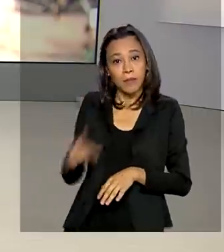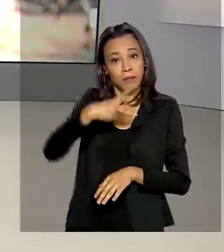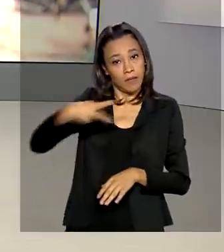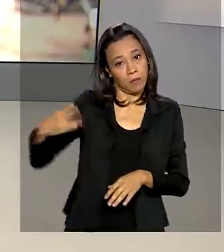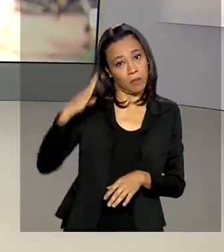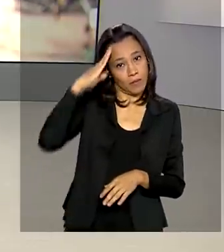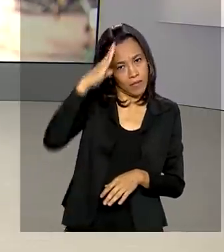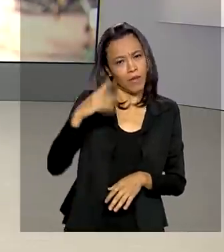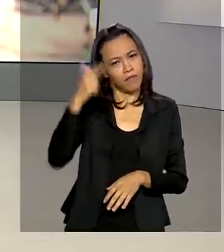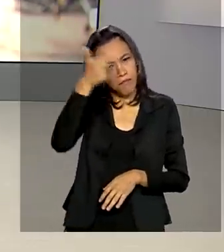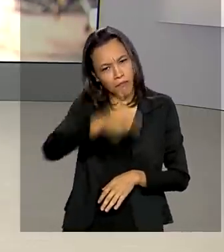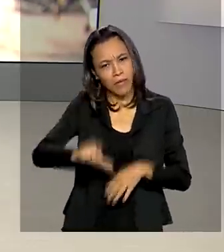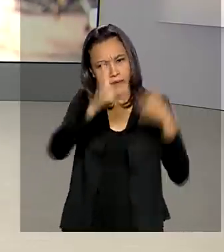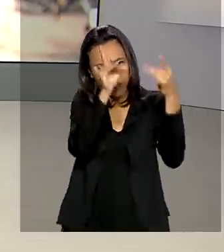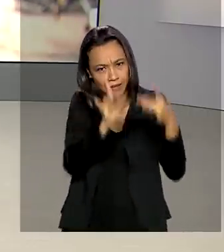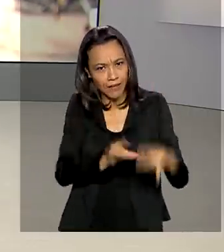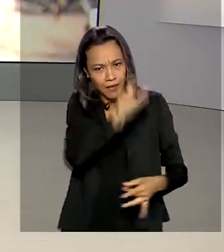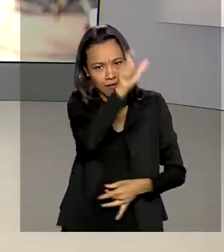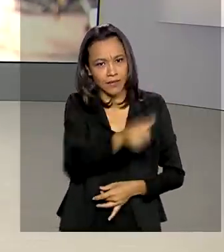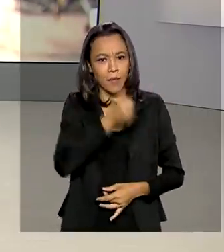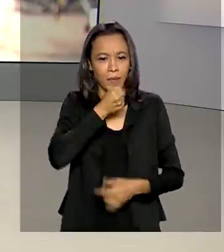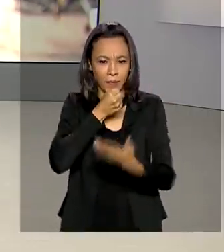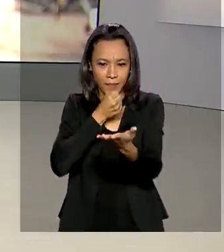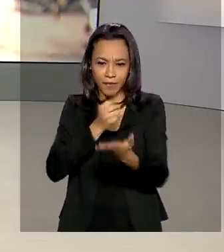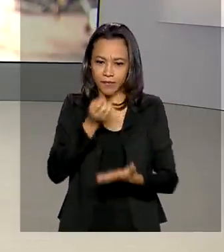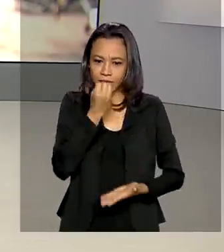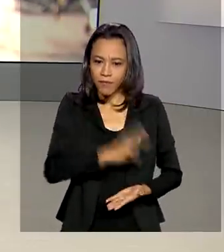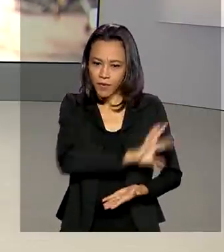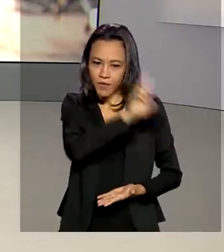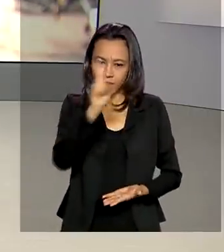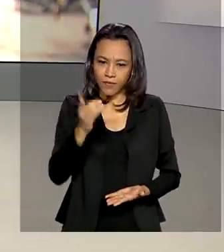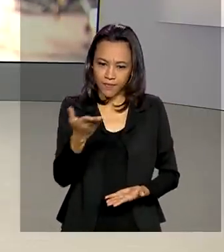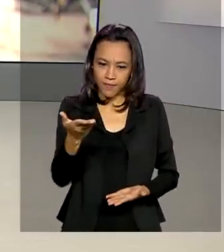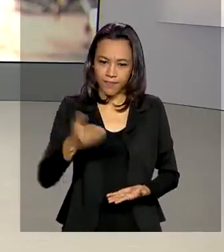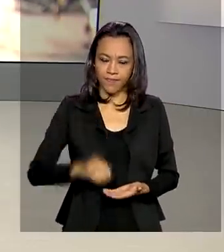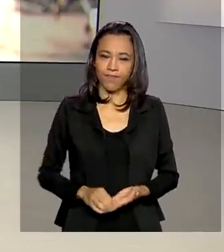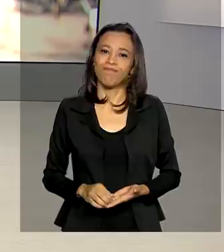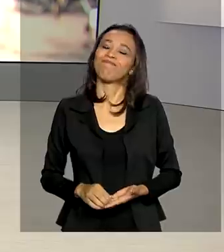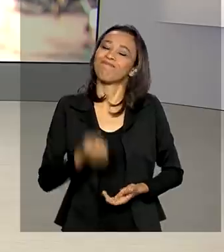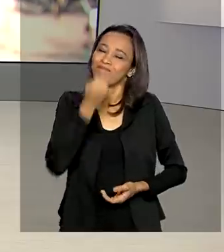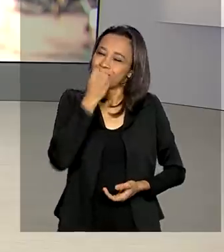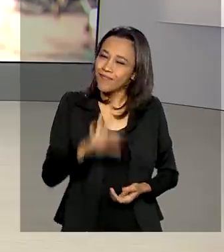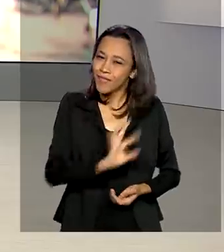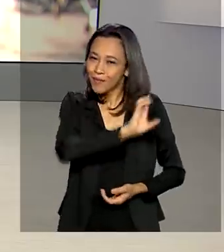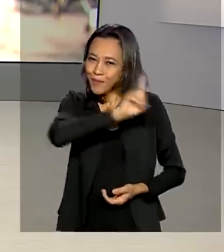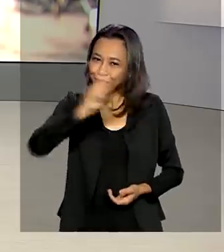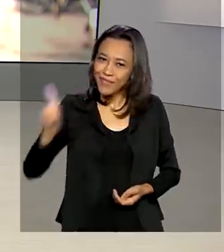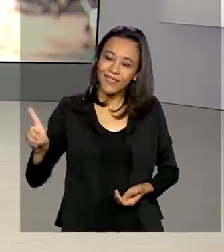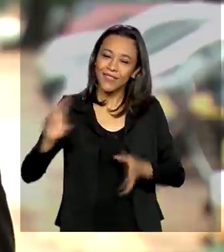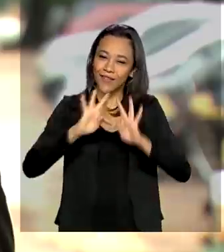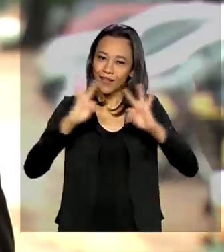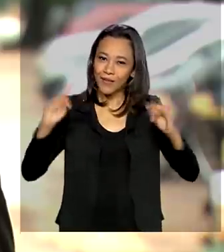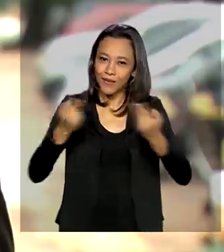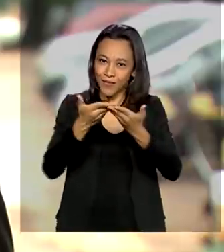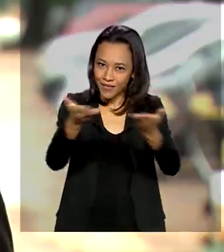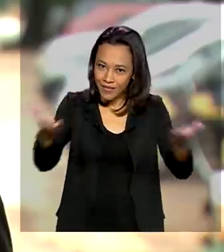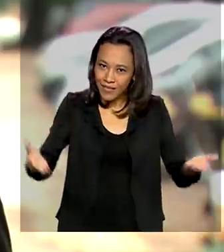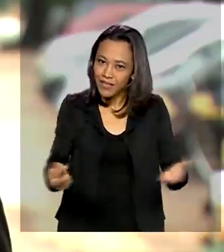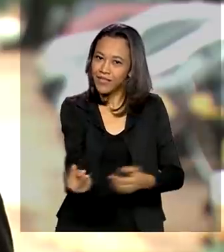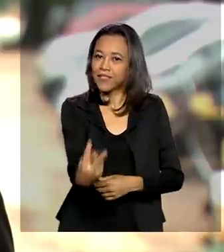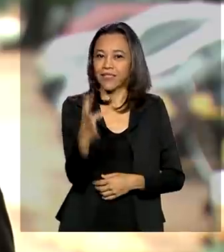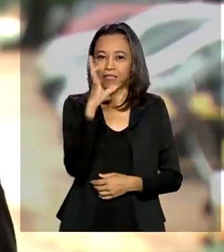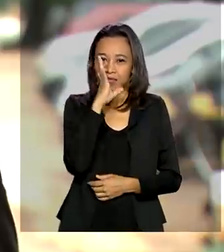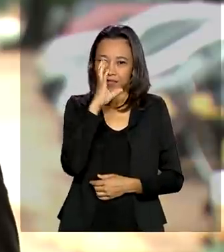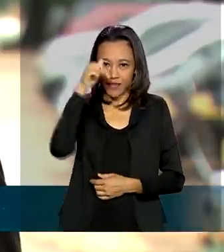de Queiroz traz mais detalhes para a gente. Bom dia, Glauco. Bom dia, Roberto. Bom dia a todos que nos acompanham.